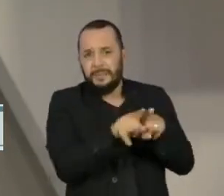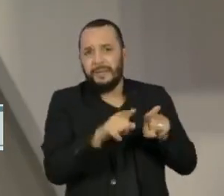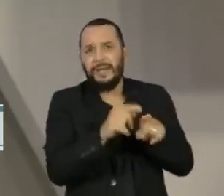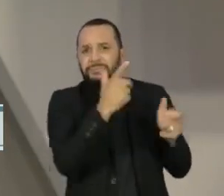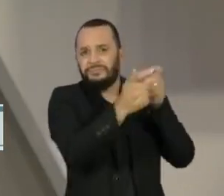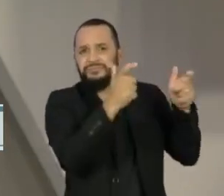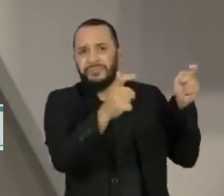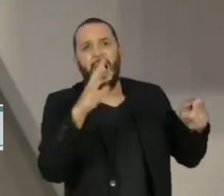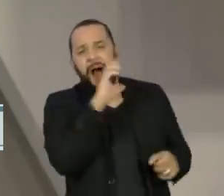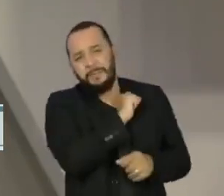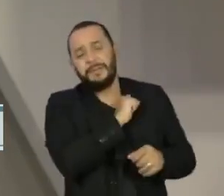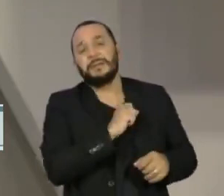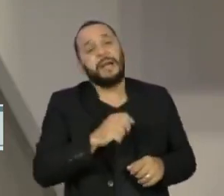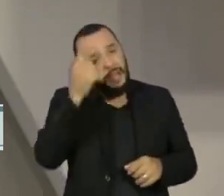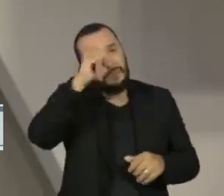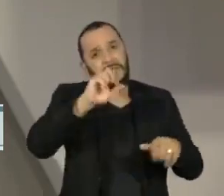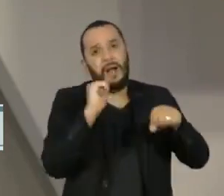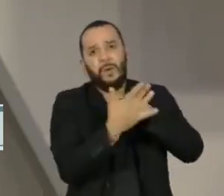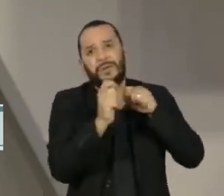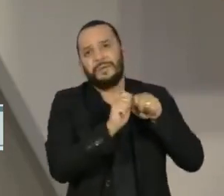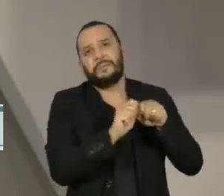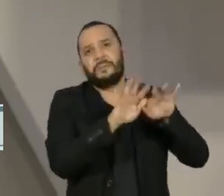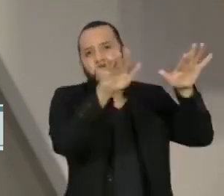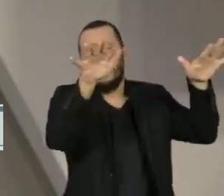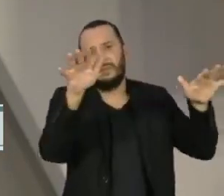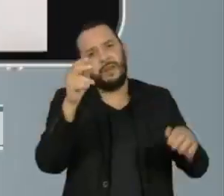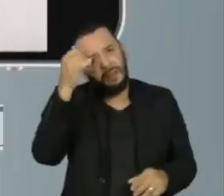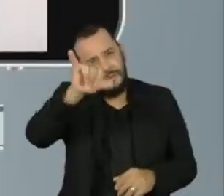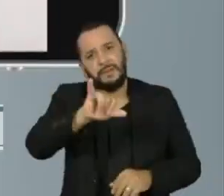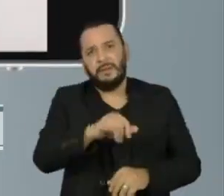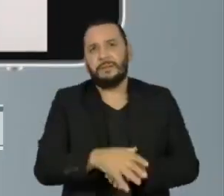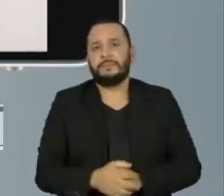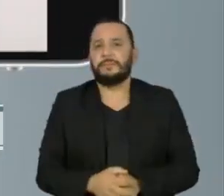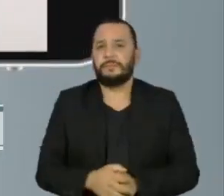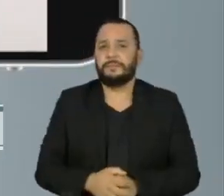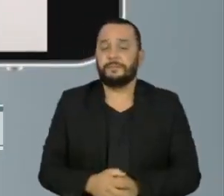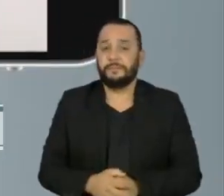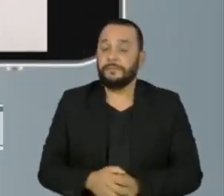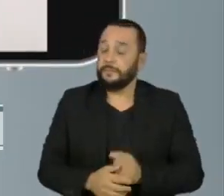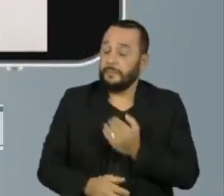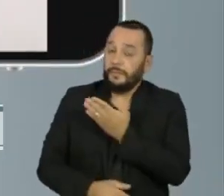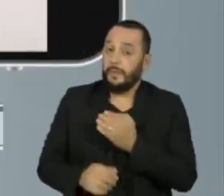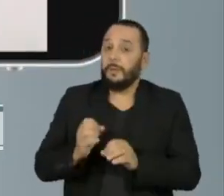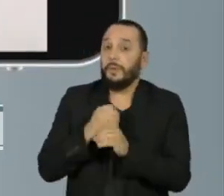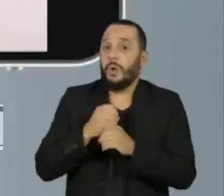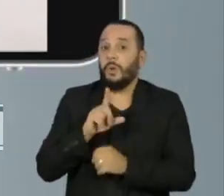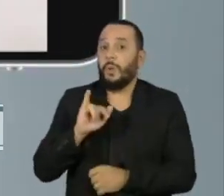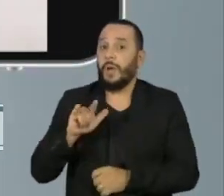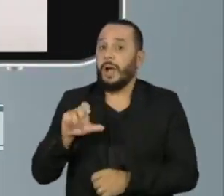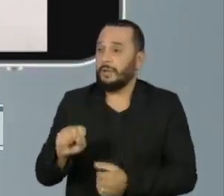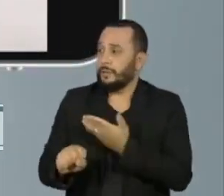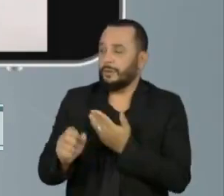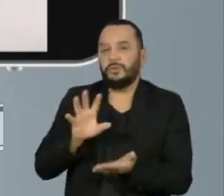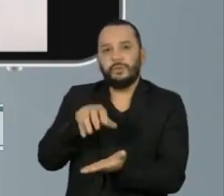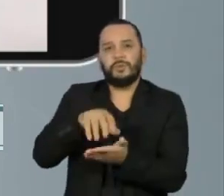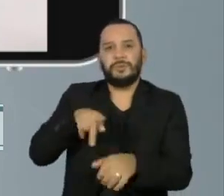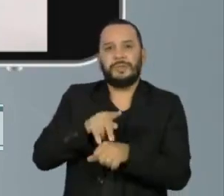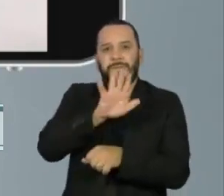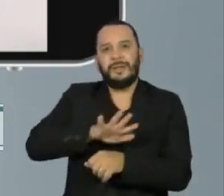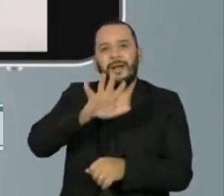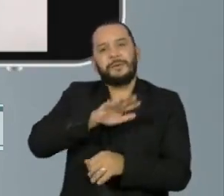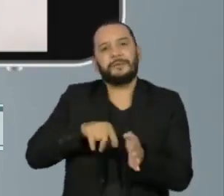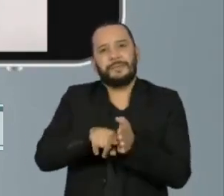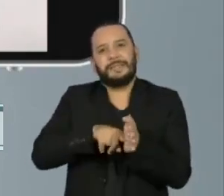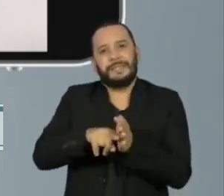rápida para evitar a propagação da nova cepa do vírus. O alerta é do biólogo Lucas Ferrante, do Instituto Nacional de